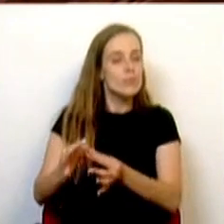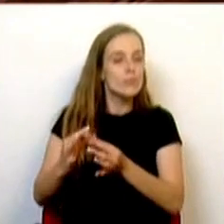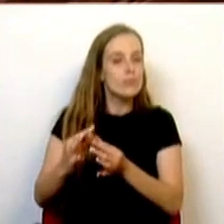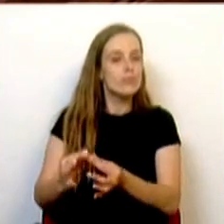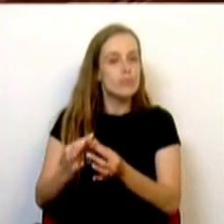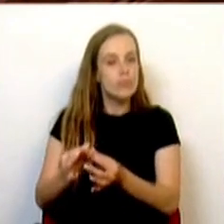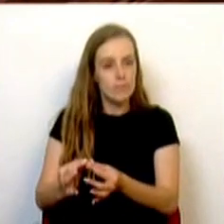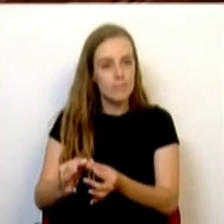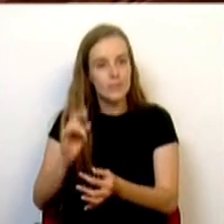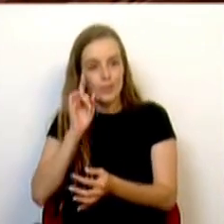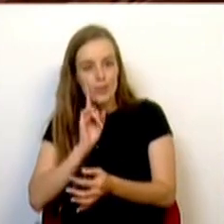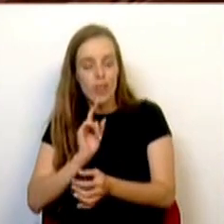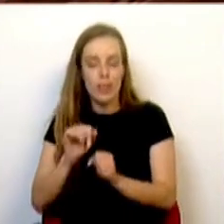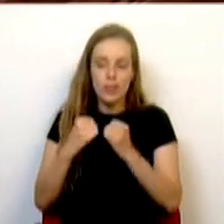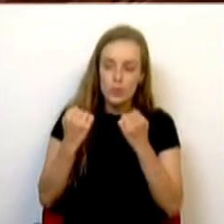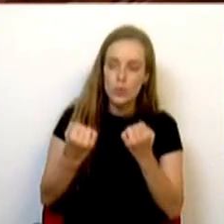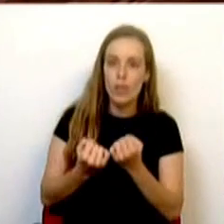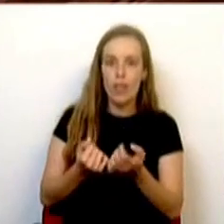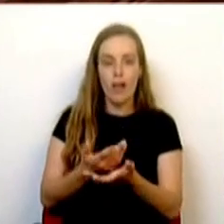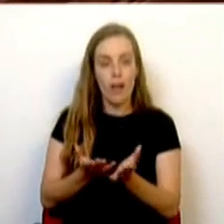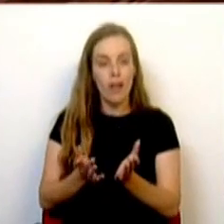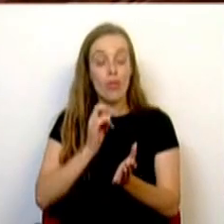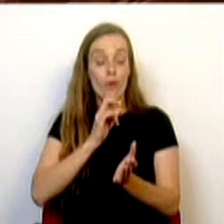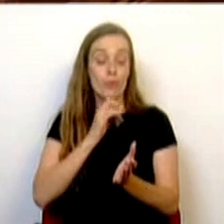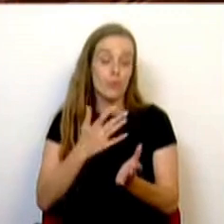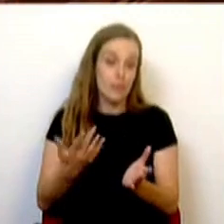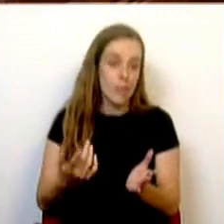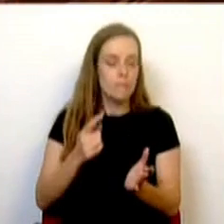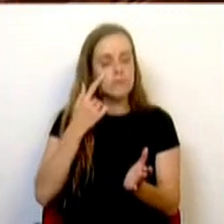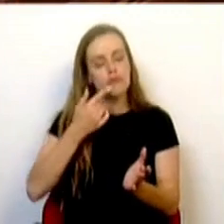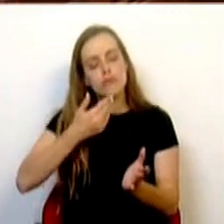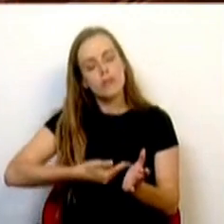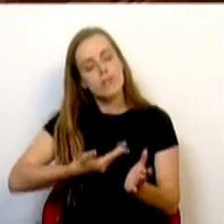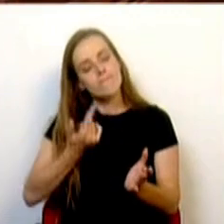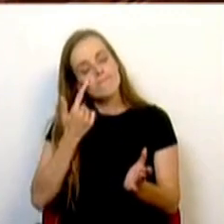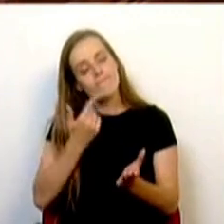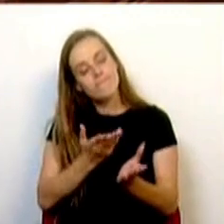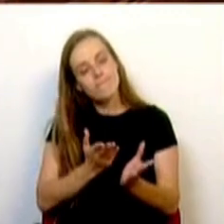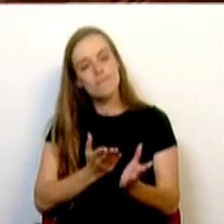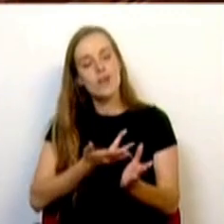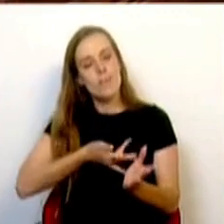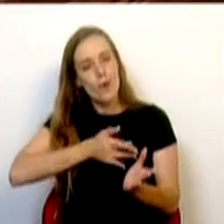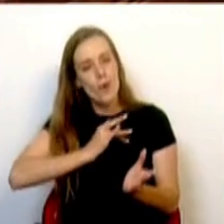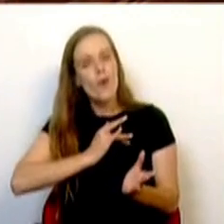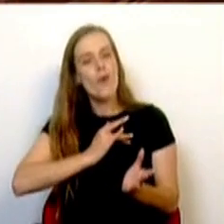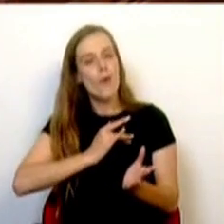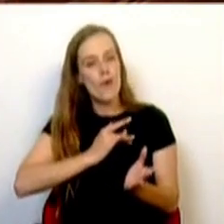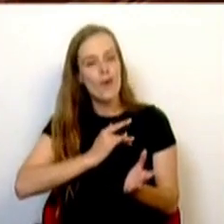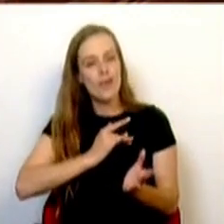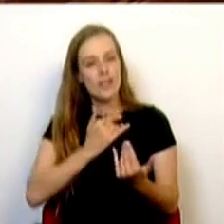da essência feminina e da sociedade, com a oportunidade de experienciar o amor incondicional.